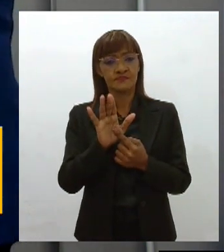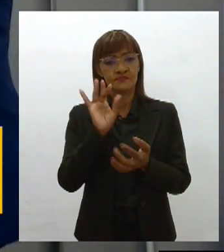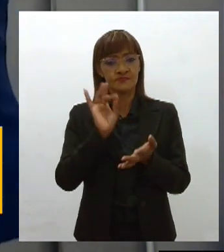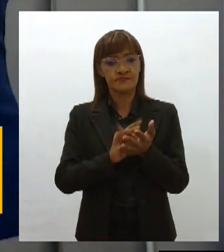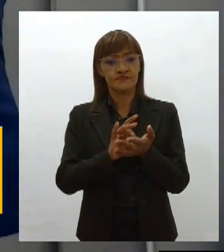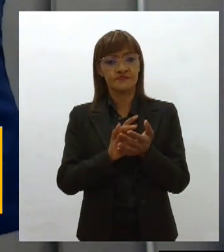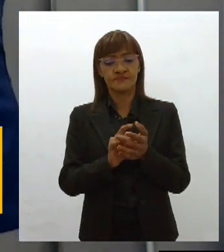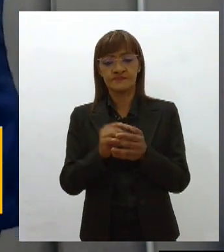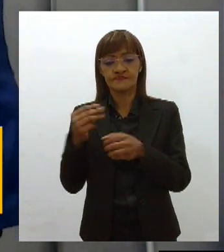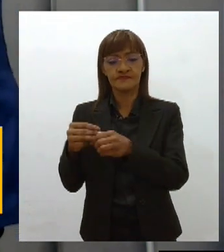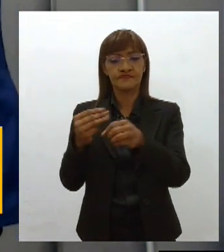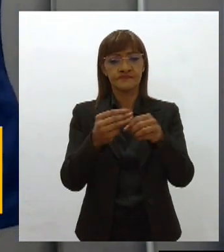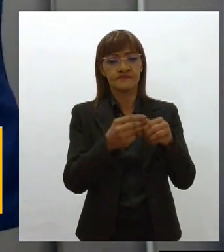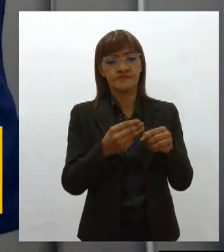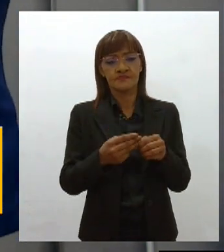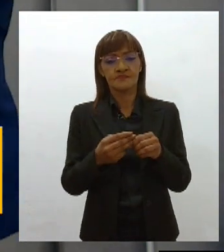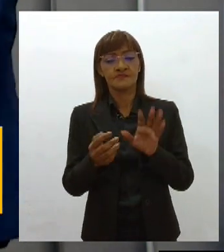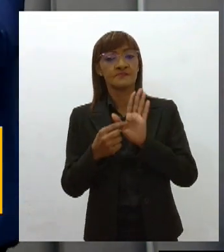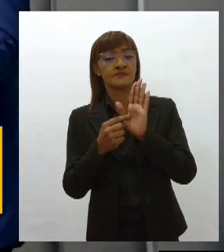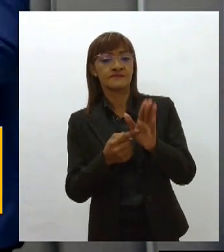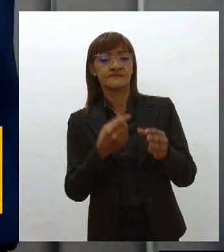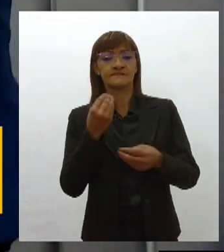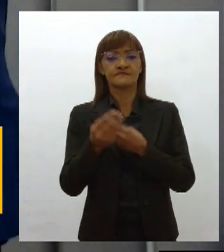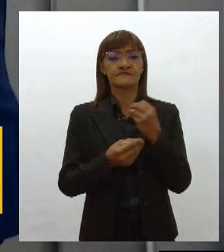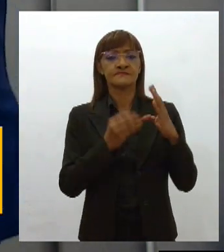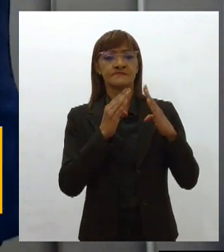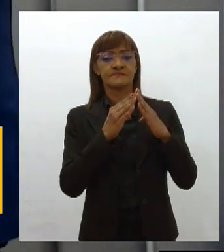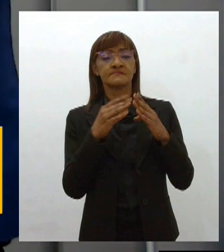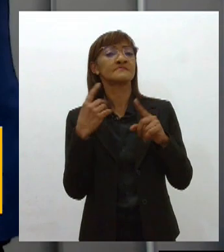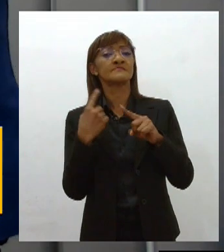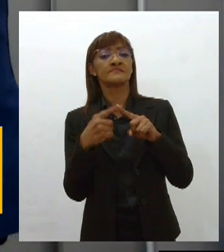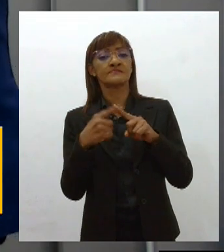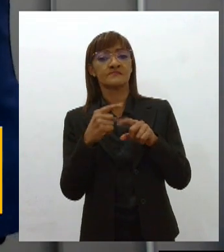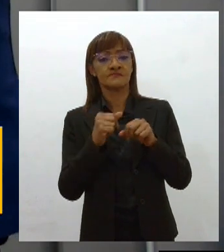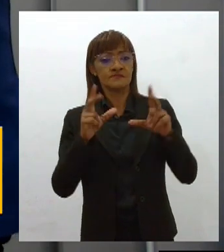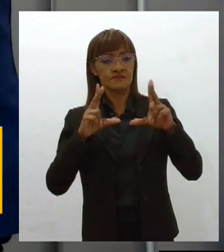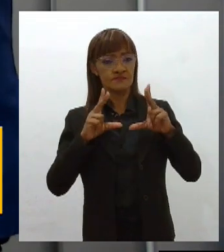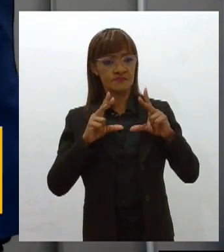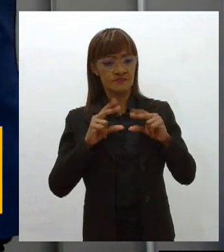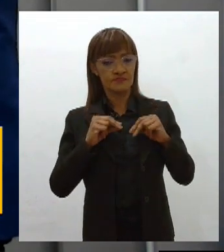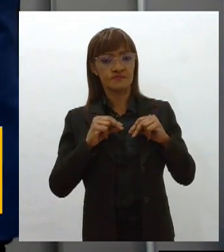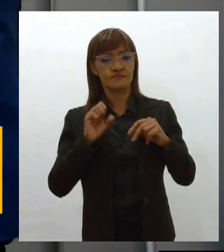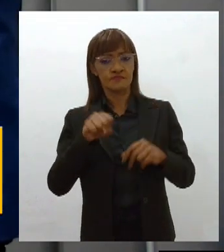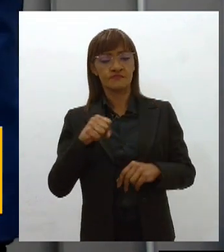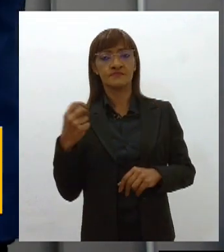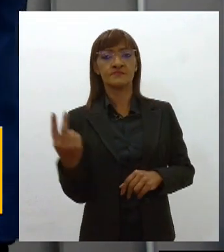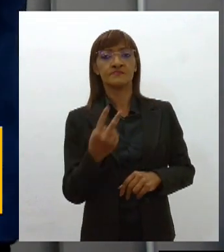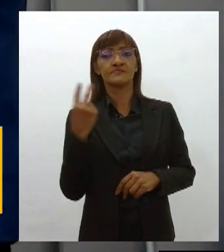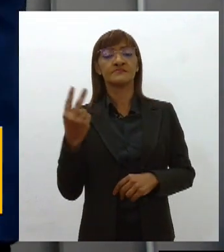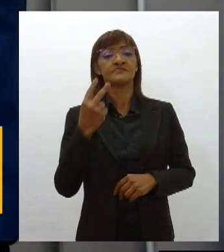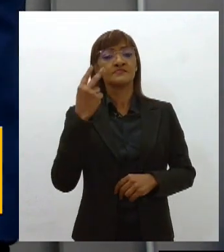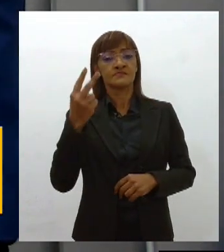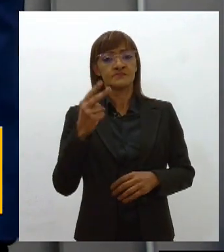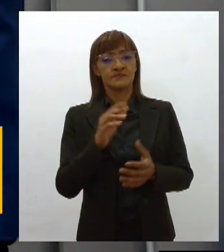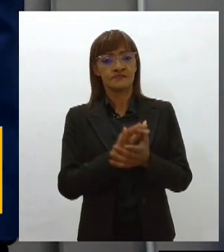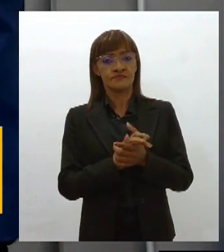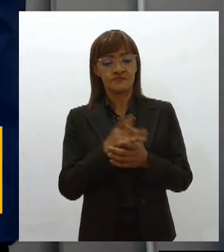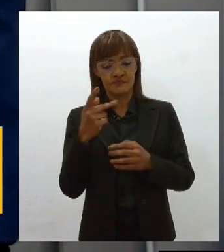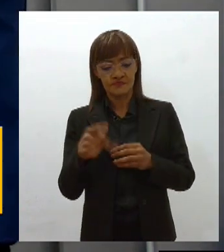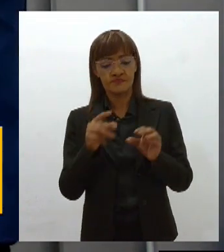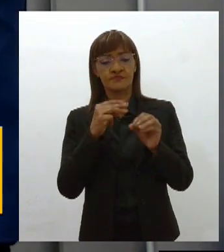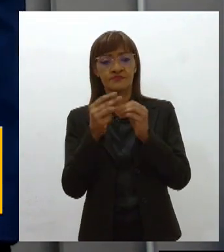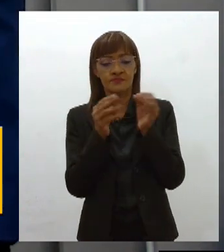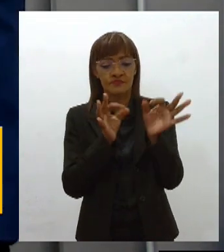municípios, mostrar como é a residência deles, o porquê que eles merecem ser valorizados dessa forma. Então, a TV Alésia vai preparar um excelente